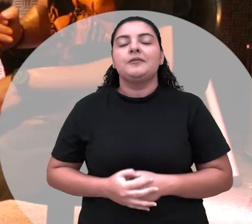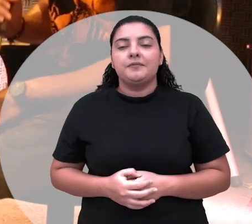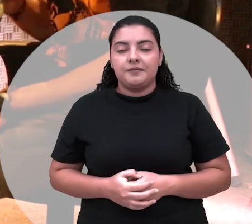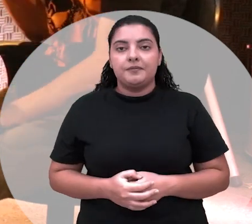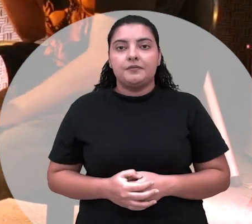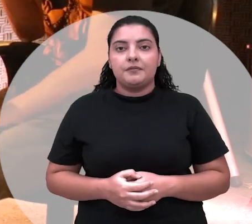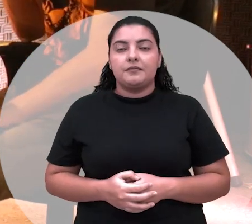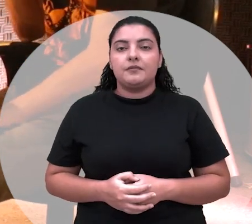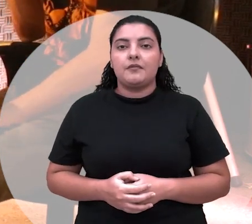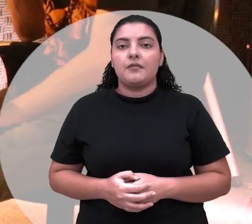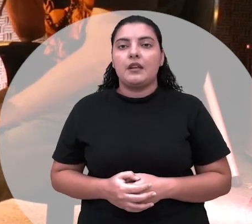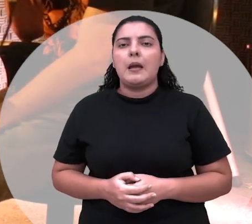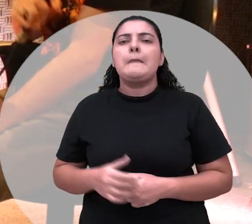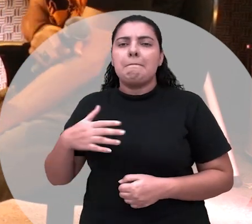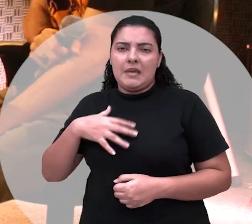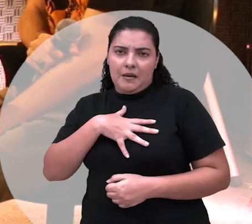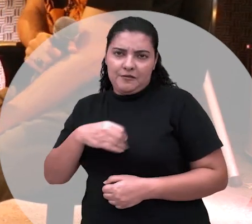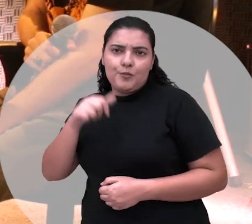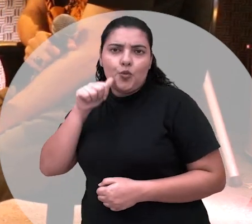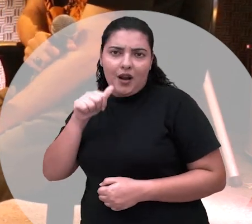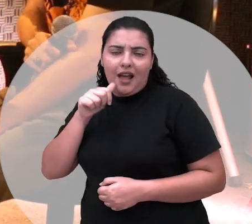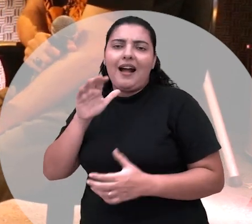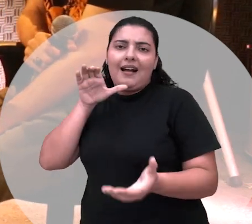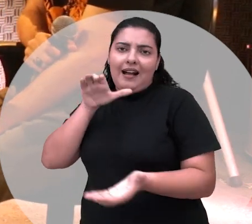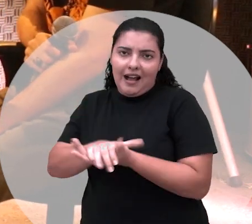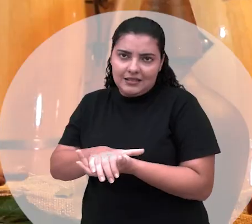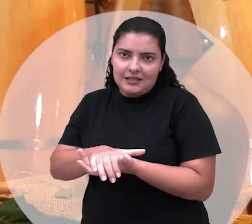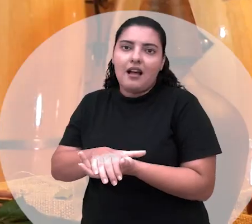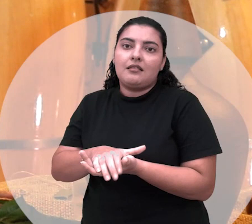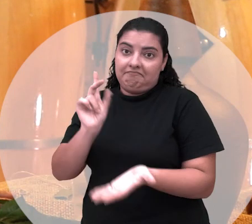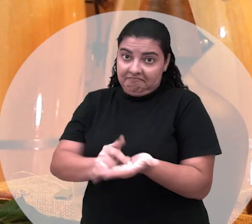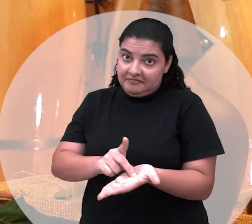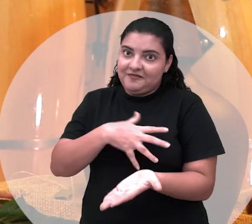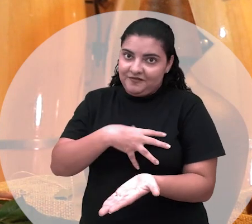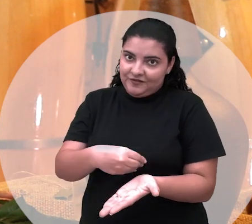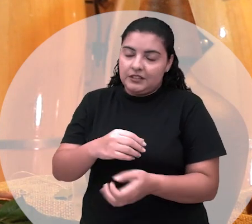então as minhas filhas são casadas né e